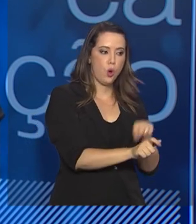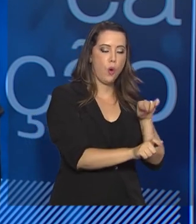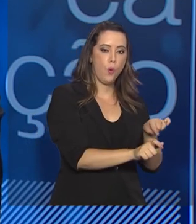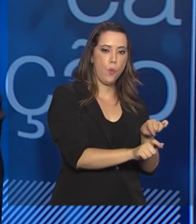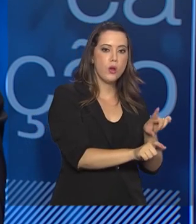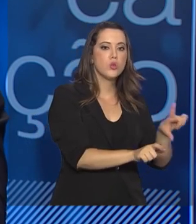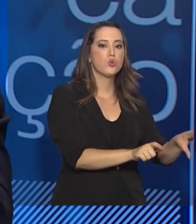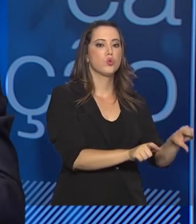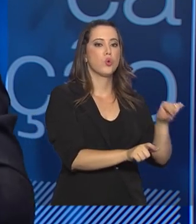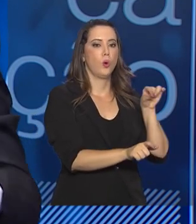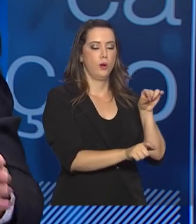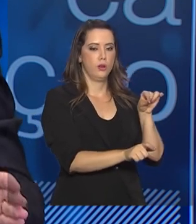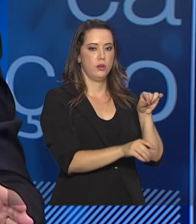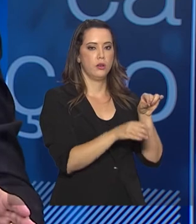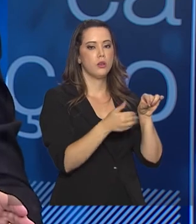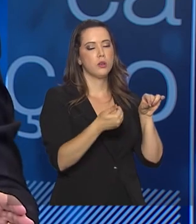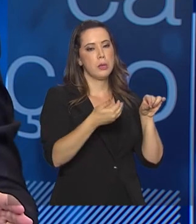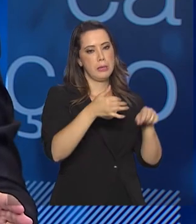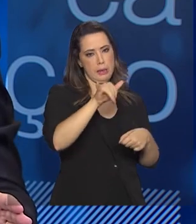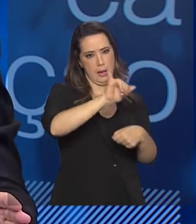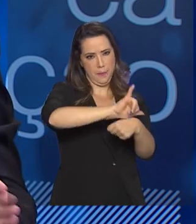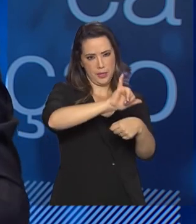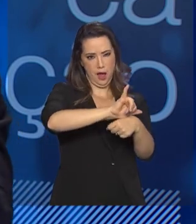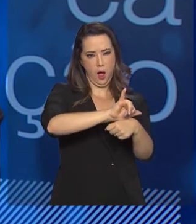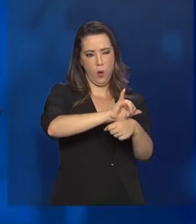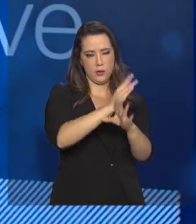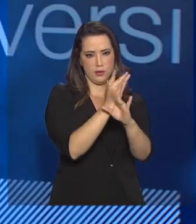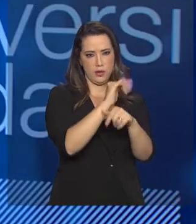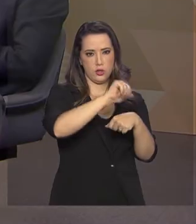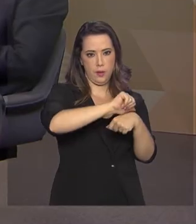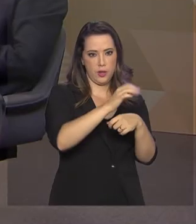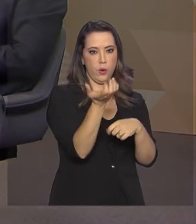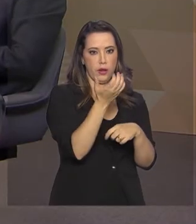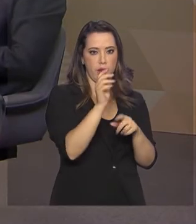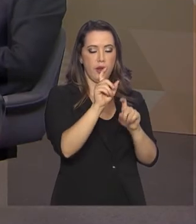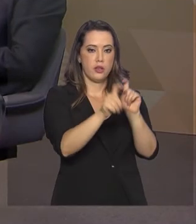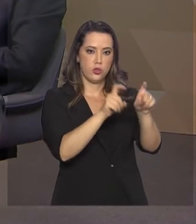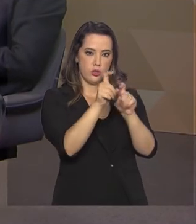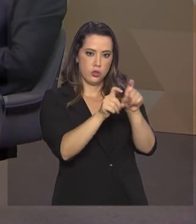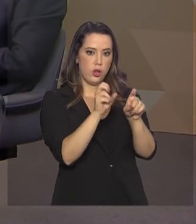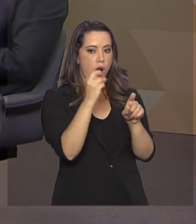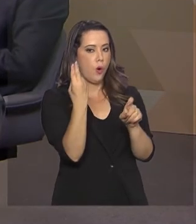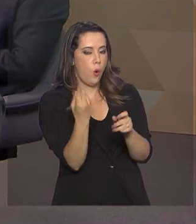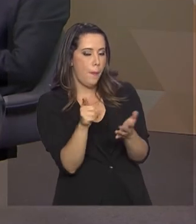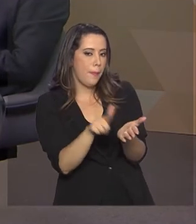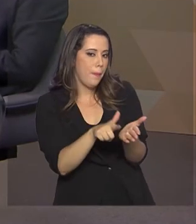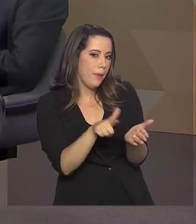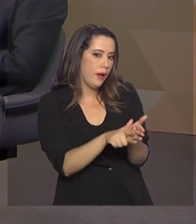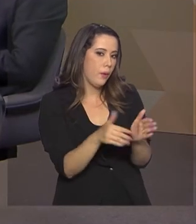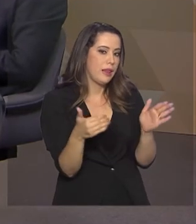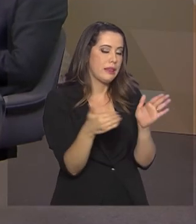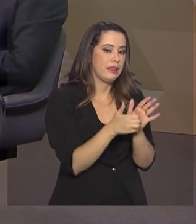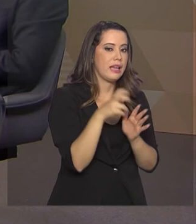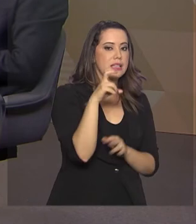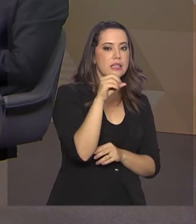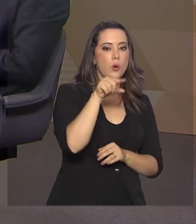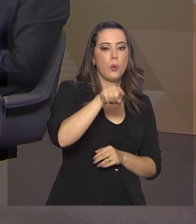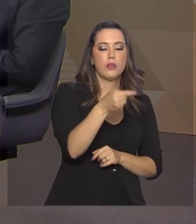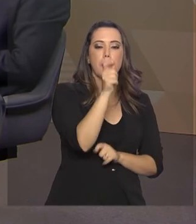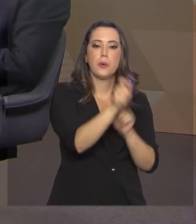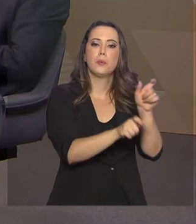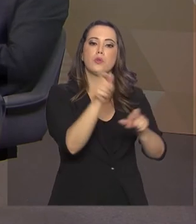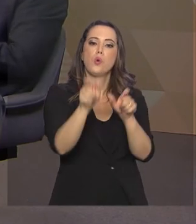optar nessas cidades, nessas capitais, em fazer a prova digital ou fazer a prova em papel, até o limite de 50 mil pessoas.